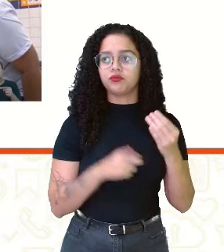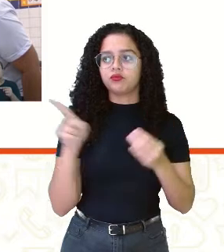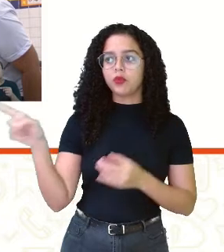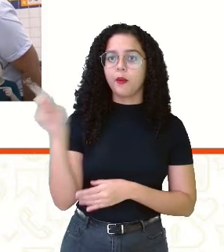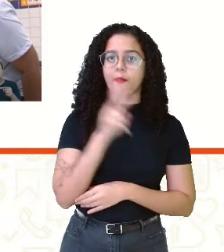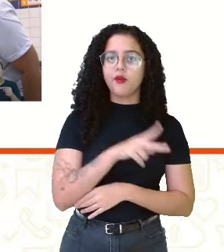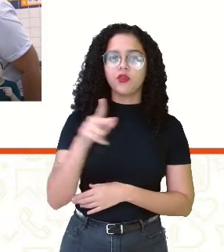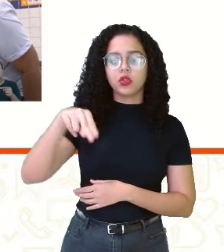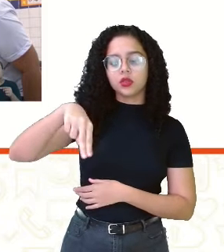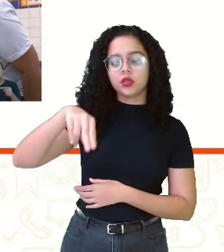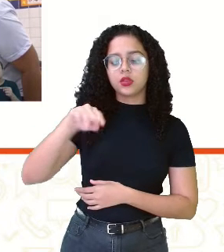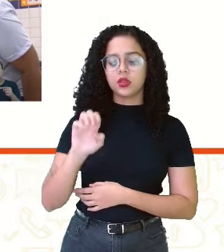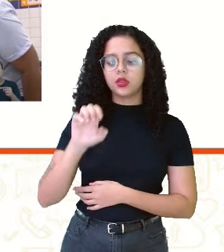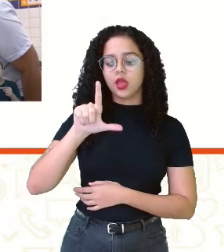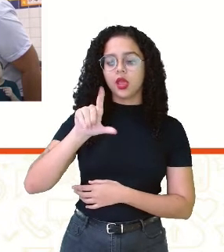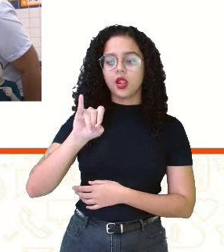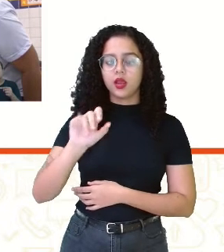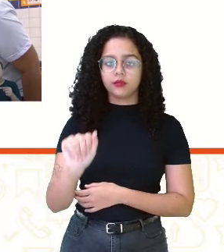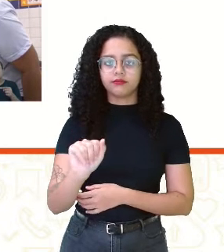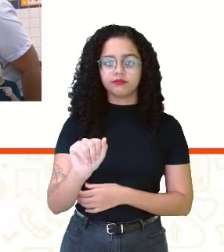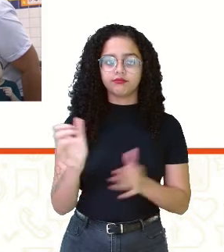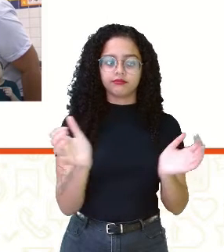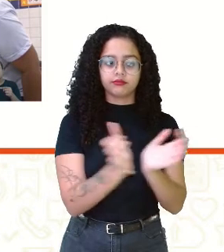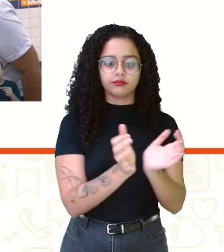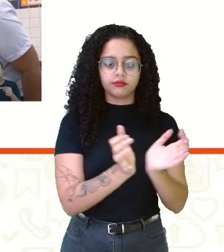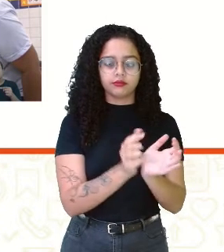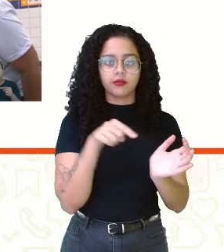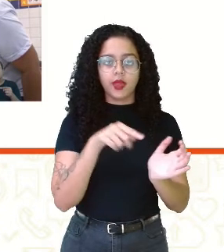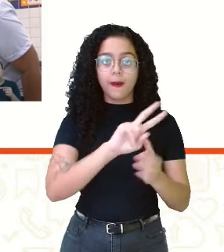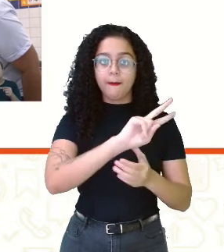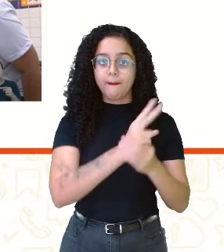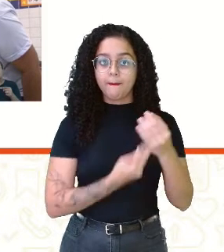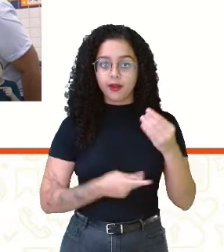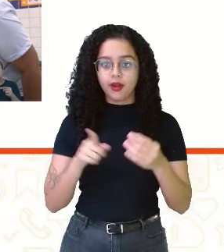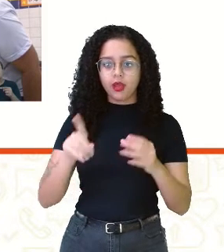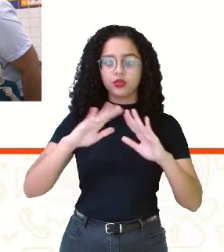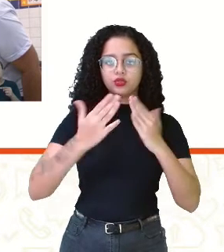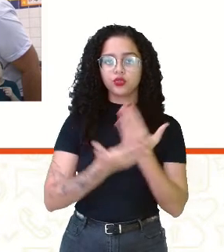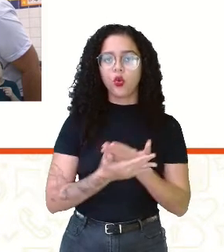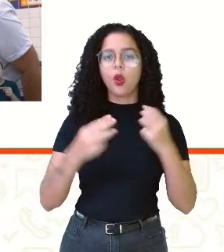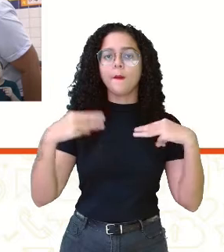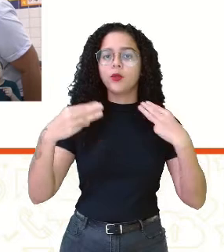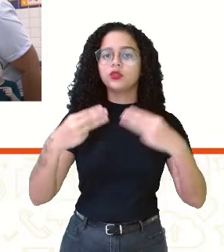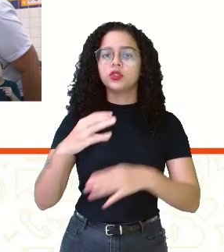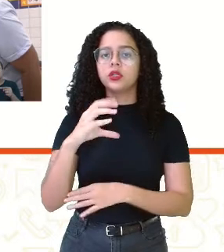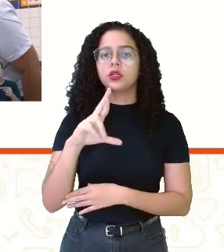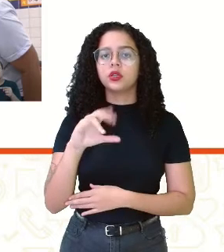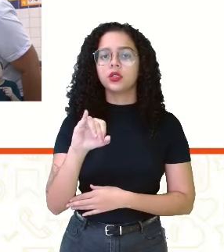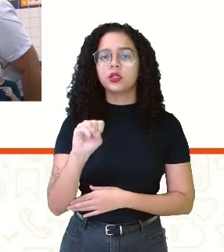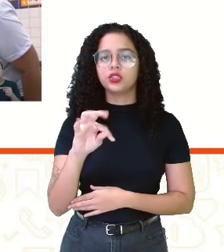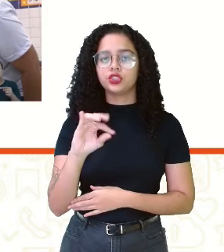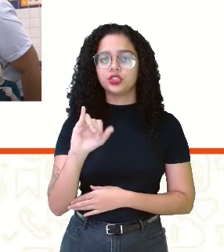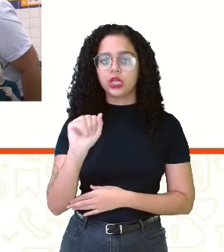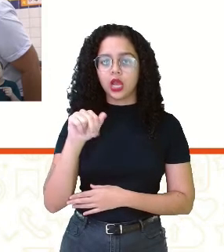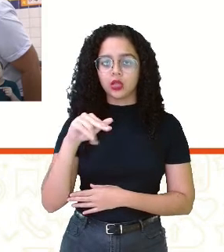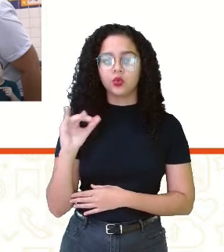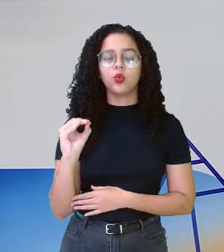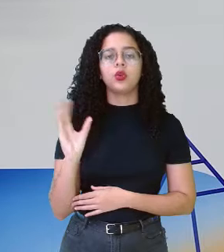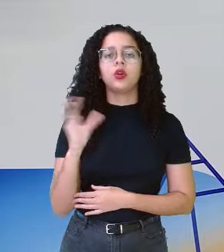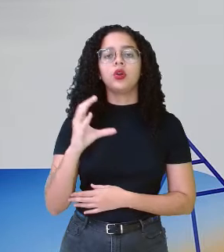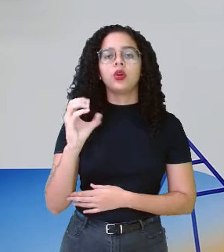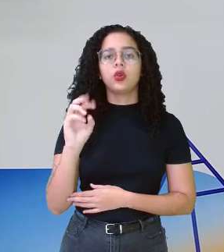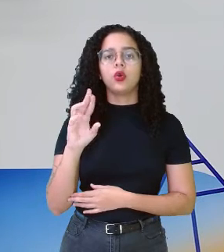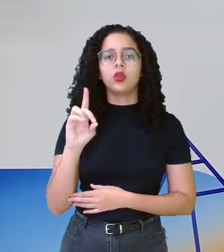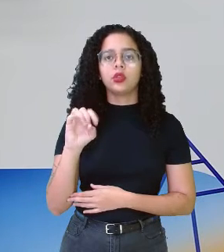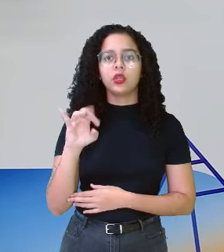a professora Nélia, a turma dela é uma turma bilingüe e ela está na escola municipal Cristiano Cordeiro. Uma das salas